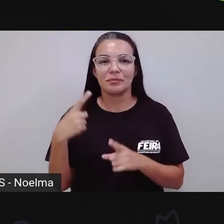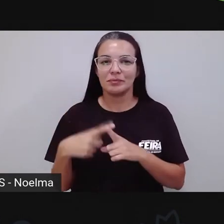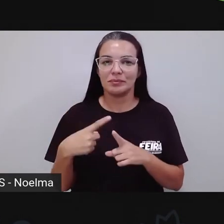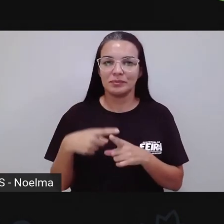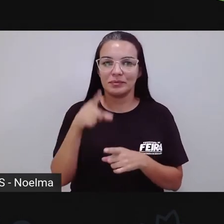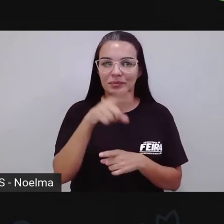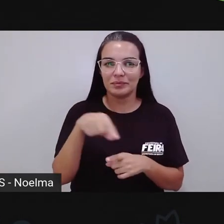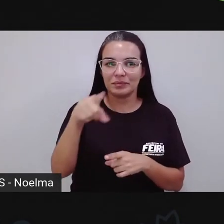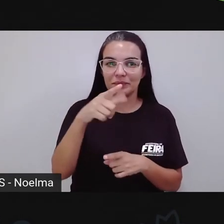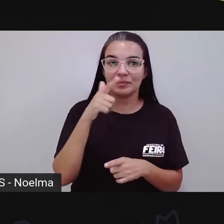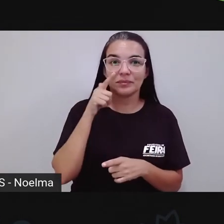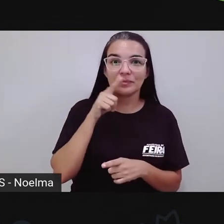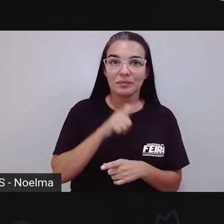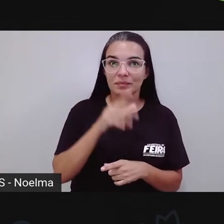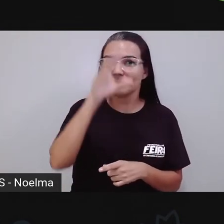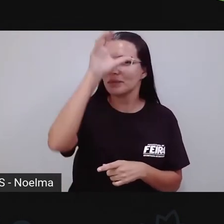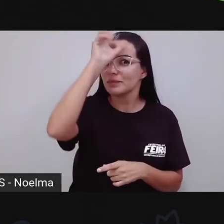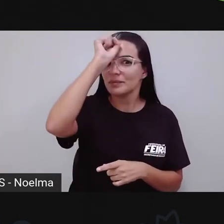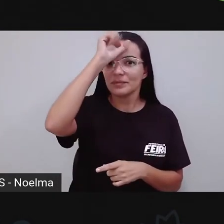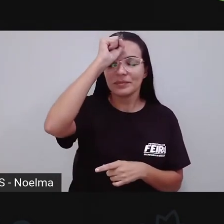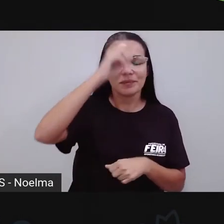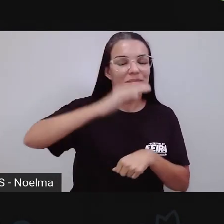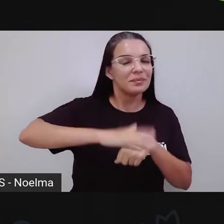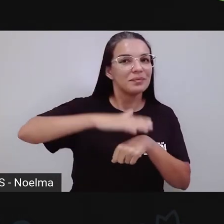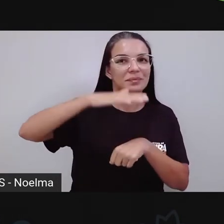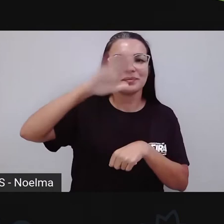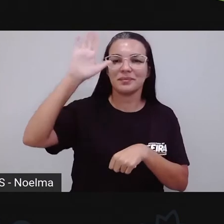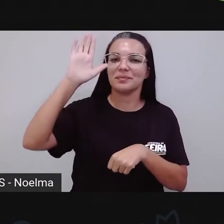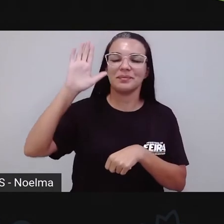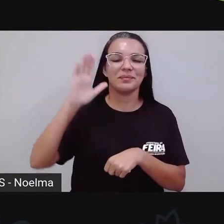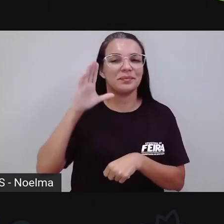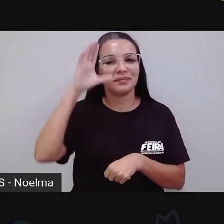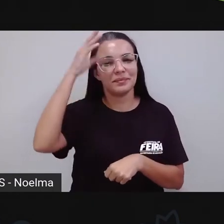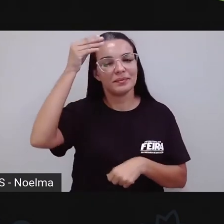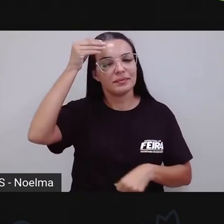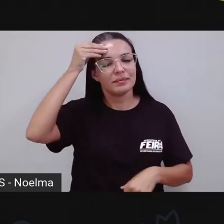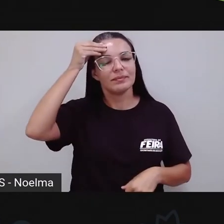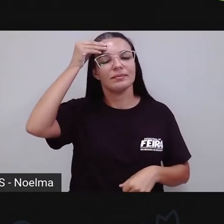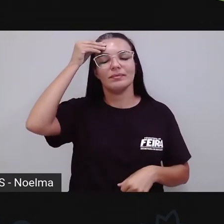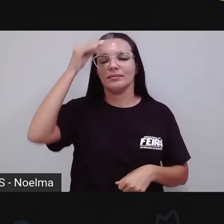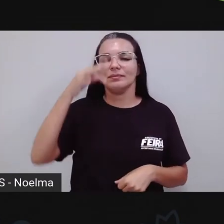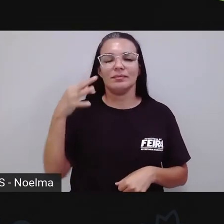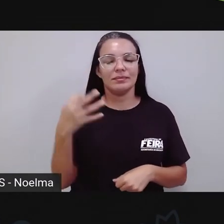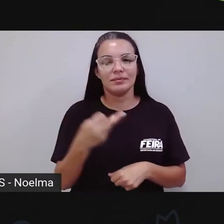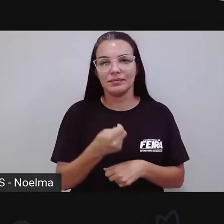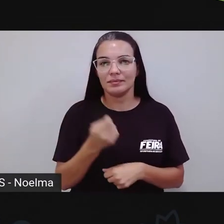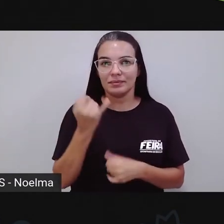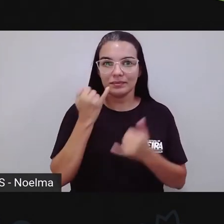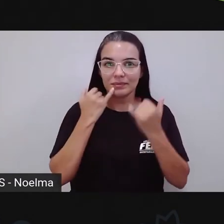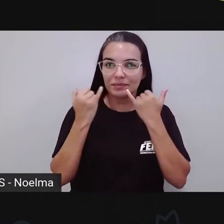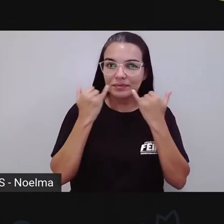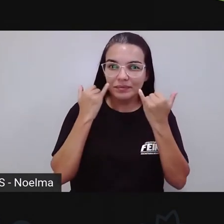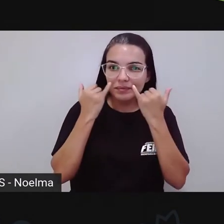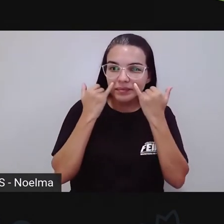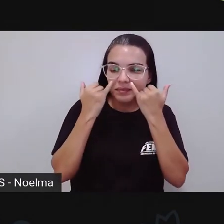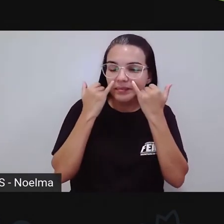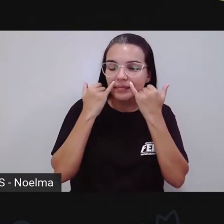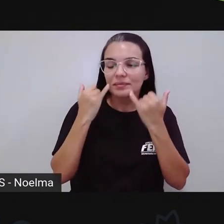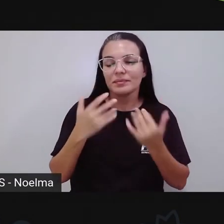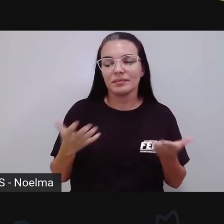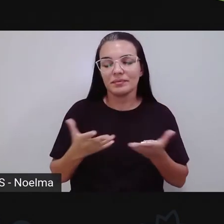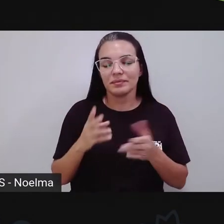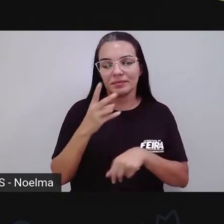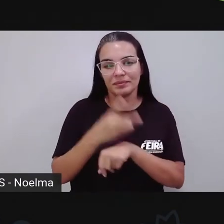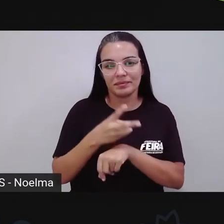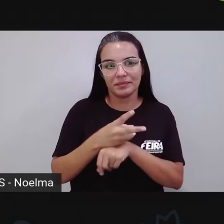consiga aí aprender o máximo possível, né? Compreendendo aí todas as informações que a prova passar na